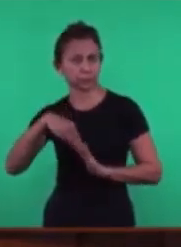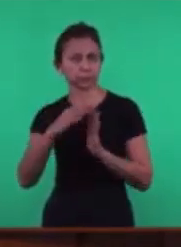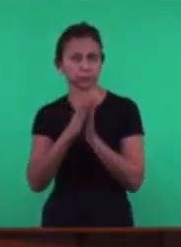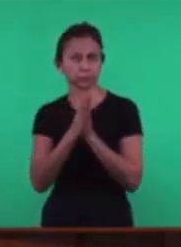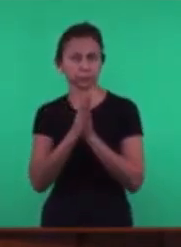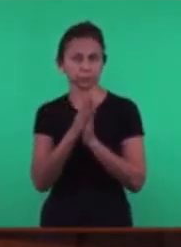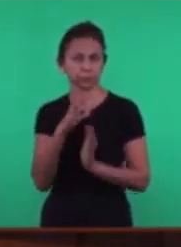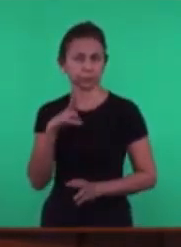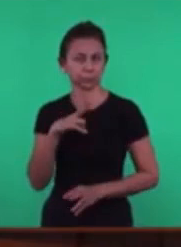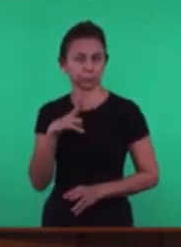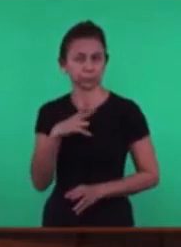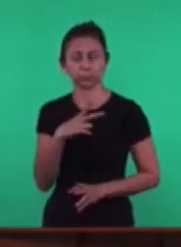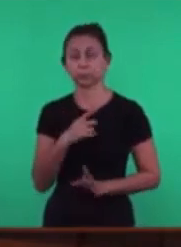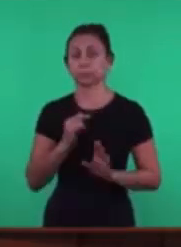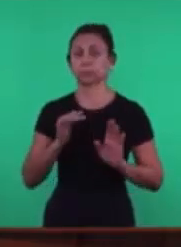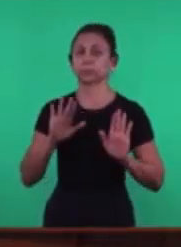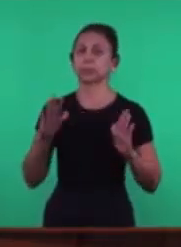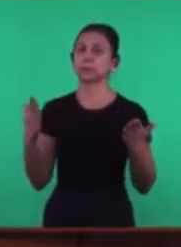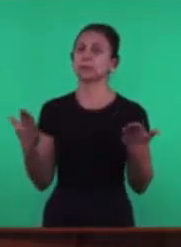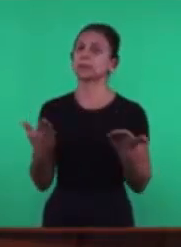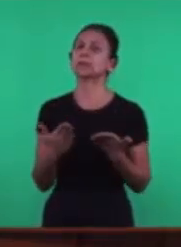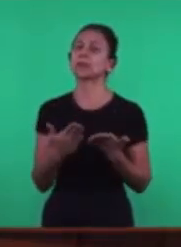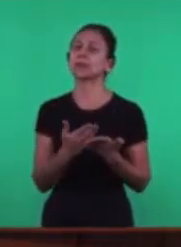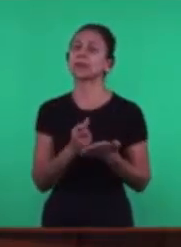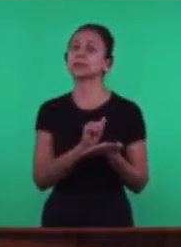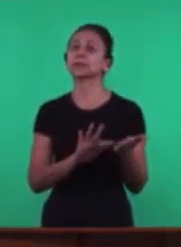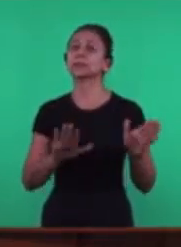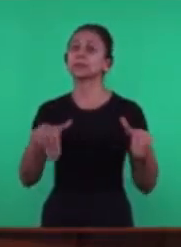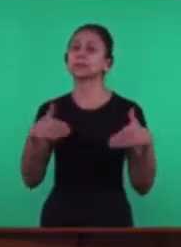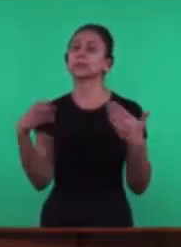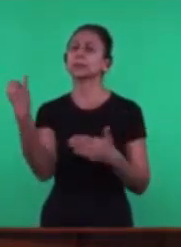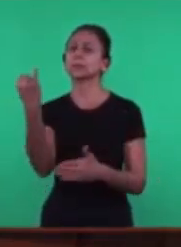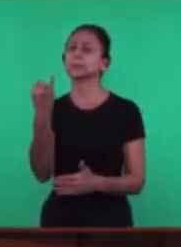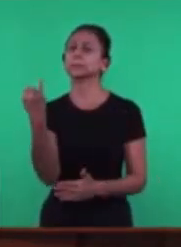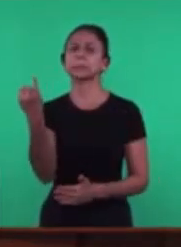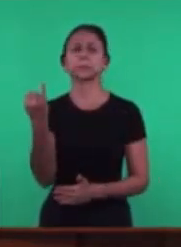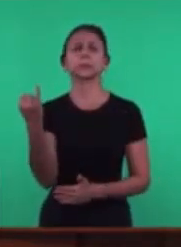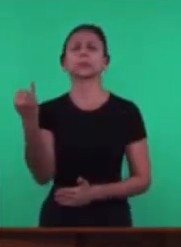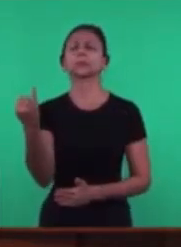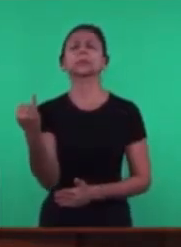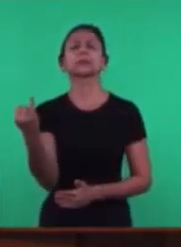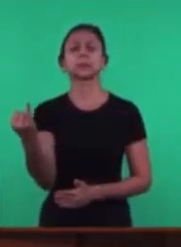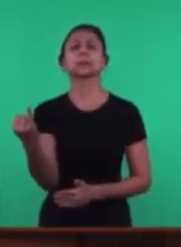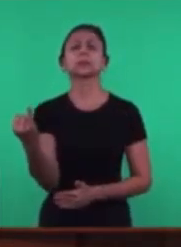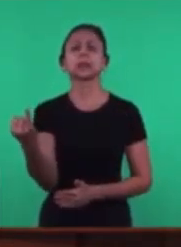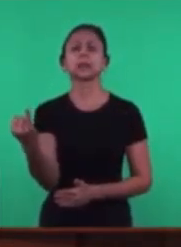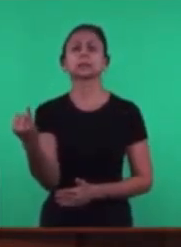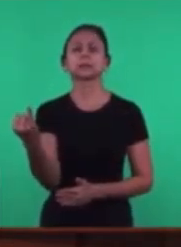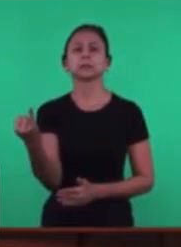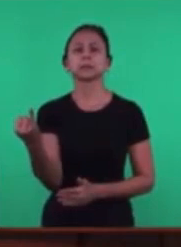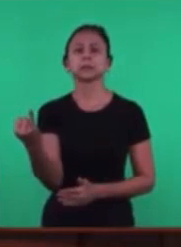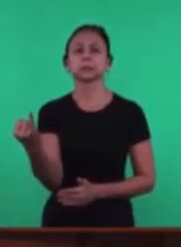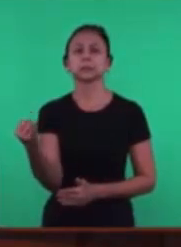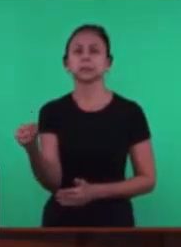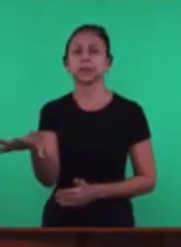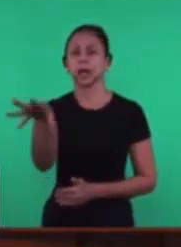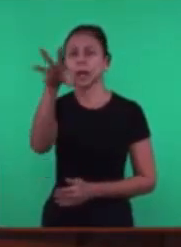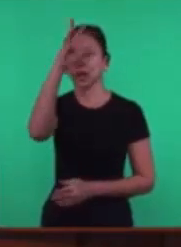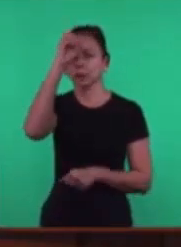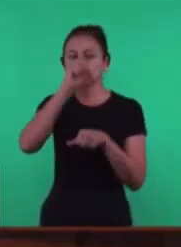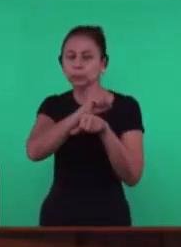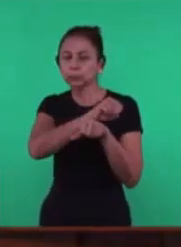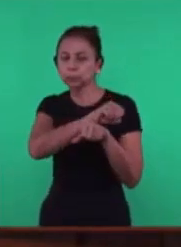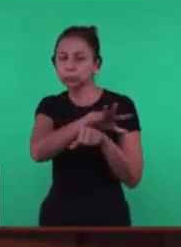Para elas É a maior tarefa É a tarefa mais importante É de Introduzir Reintroduzir